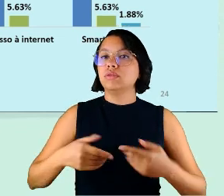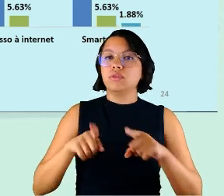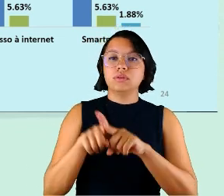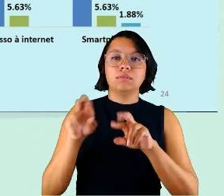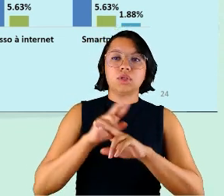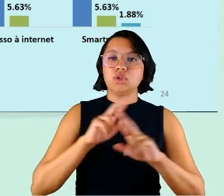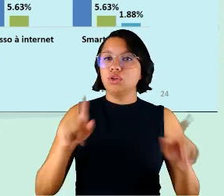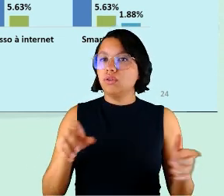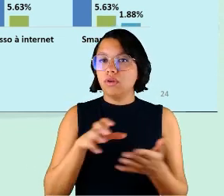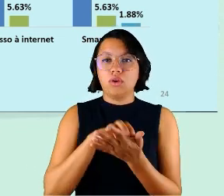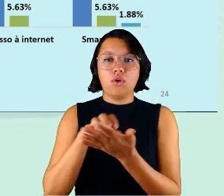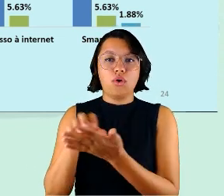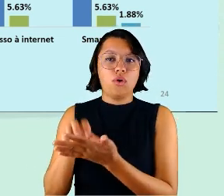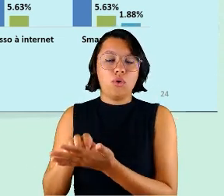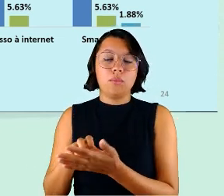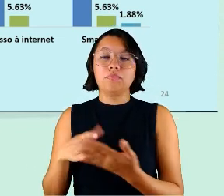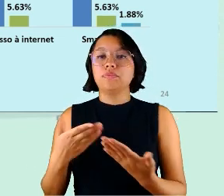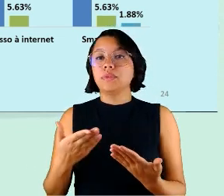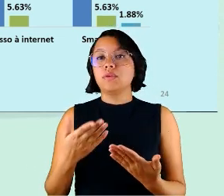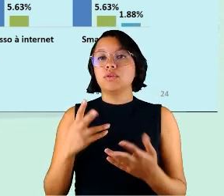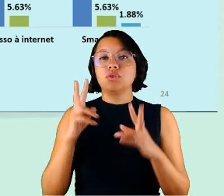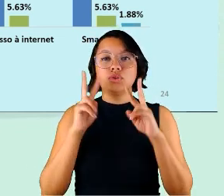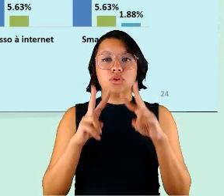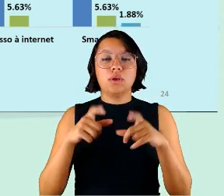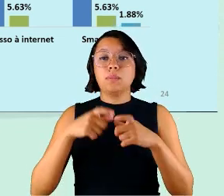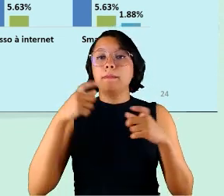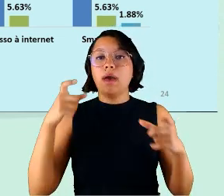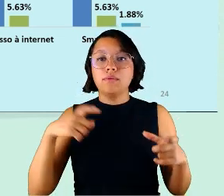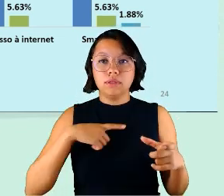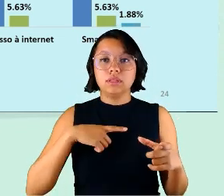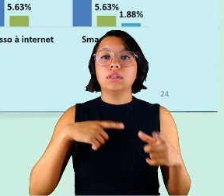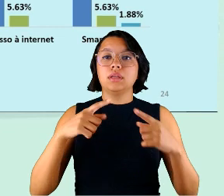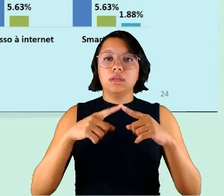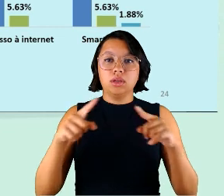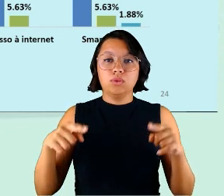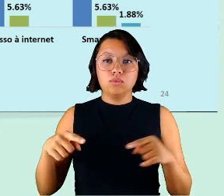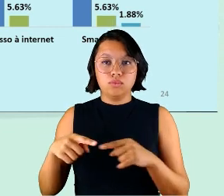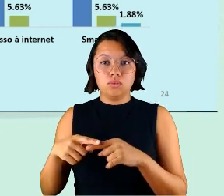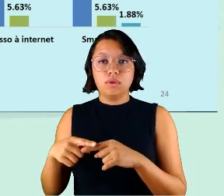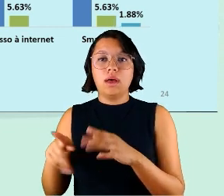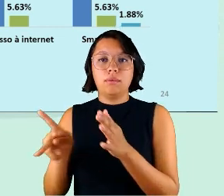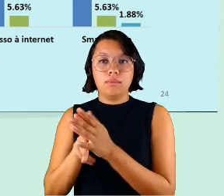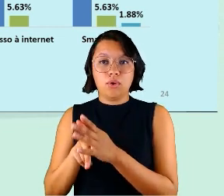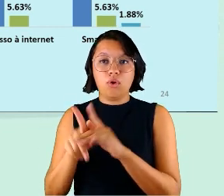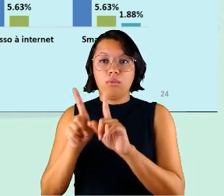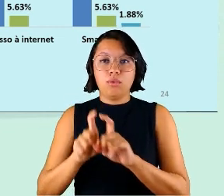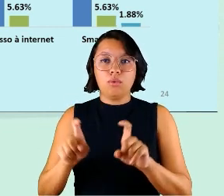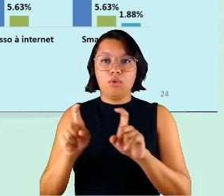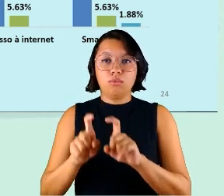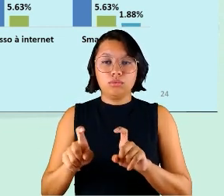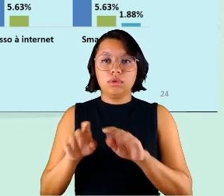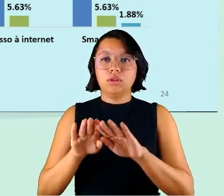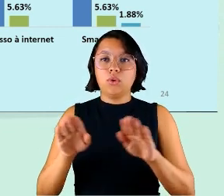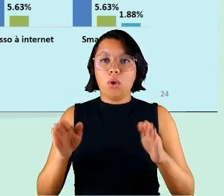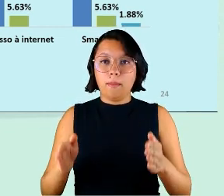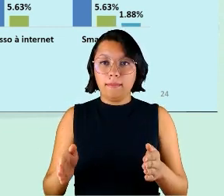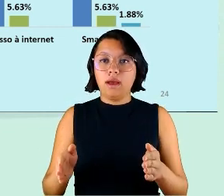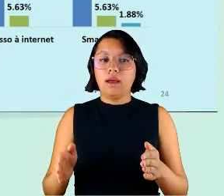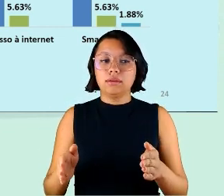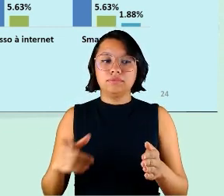de diferentes órgãos a gente tem que a maioria tem o cômodo isolado tem computador tem mesa